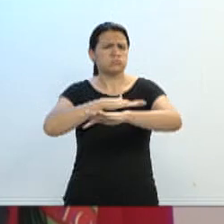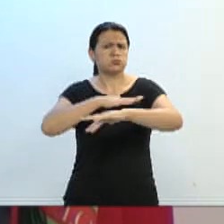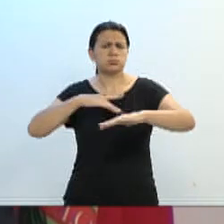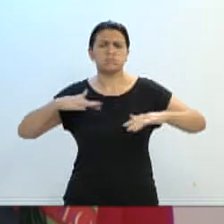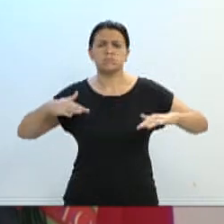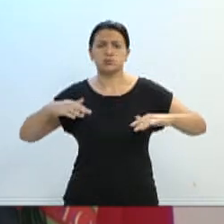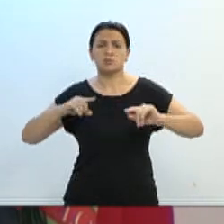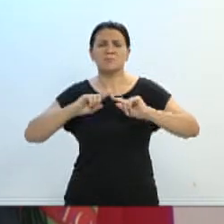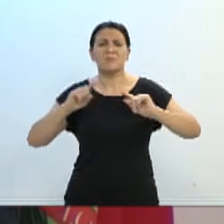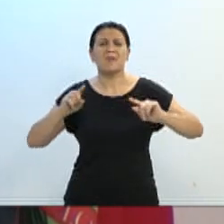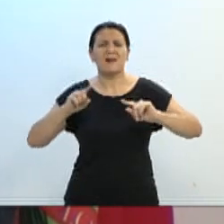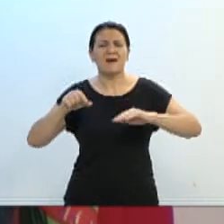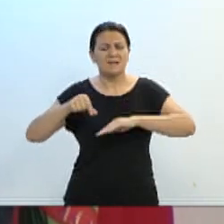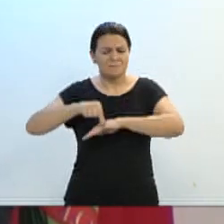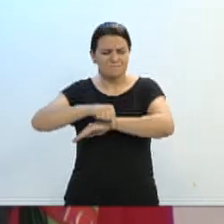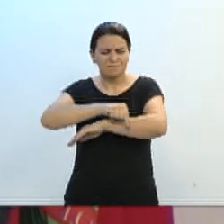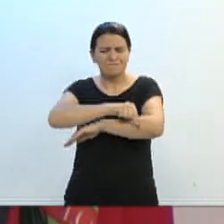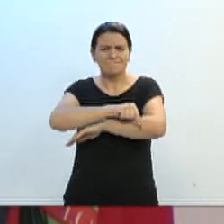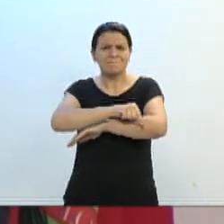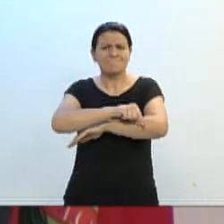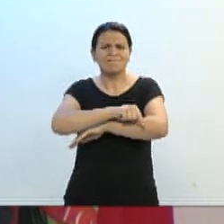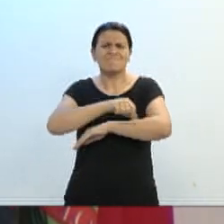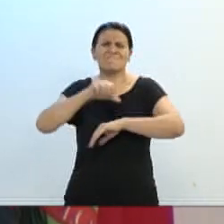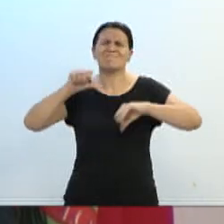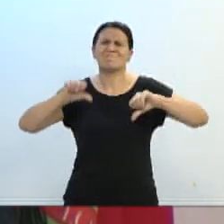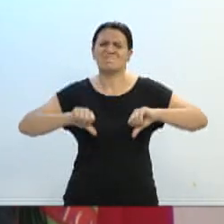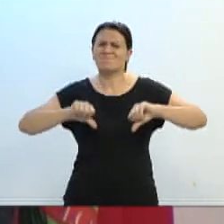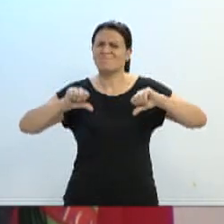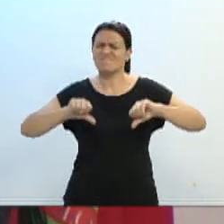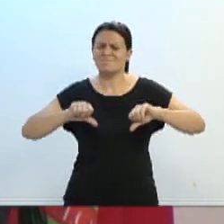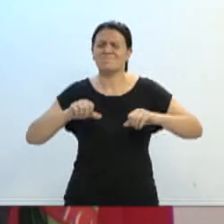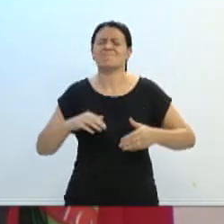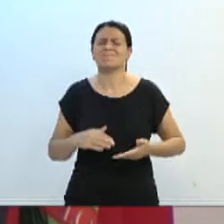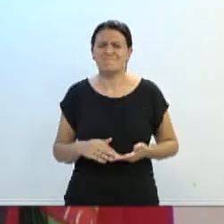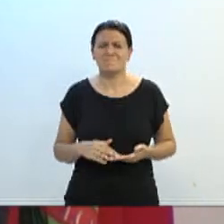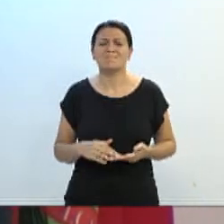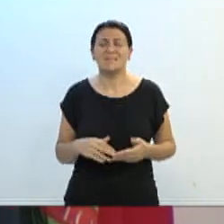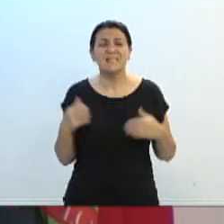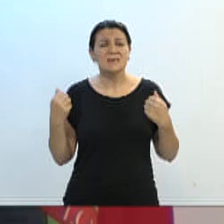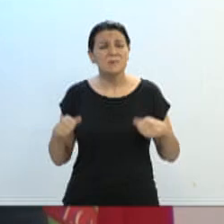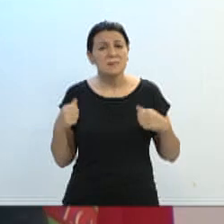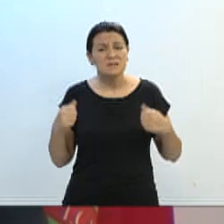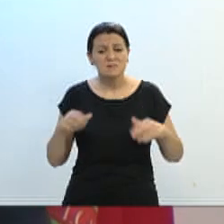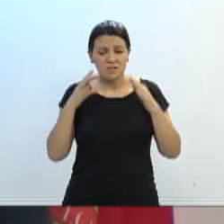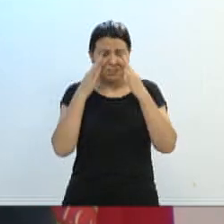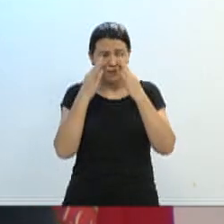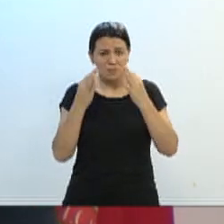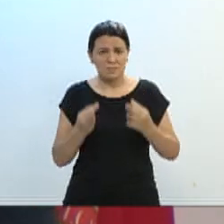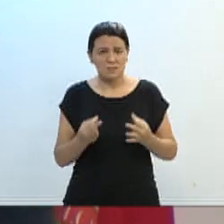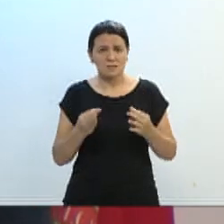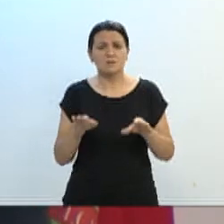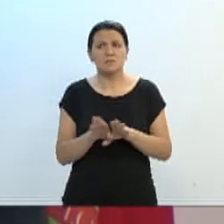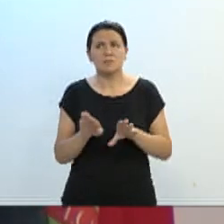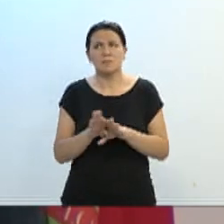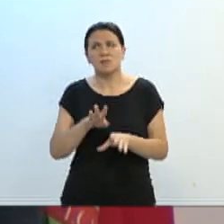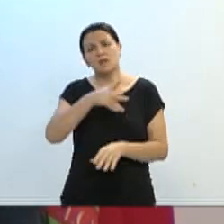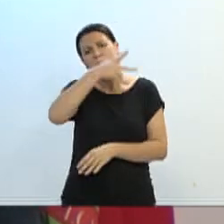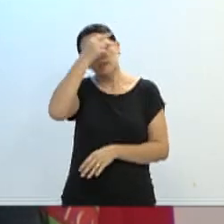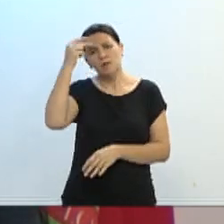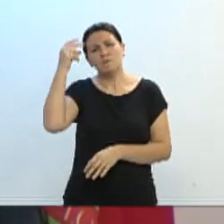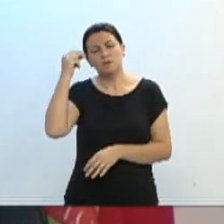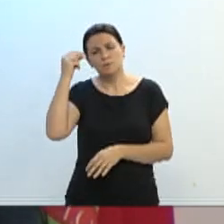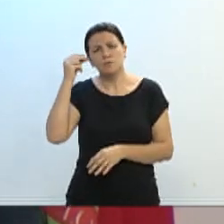infelizmente, está numa situação muito delicada e que merece a atenção do nosso Poder Executivo,